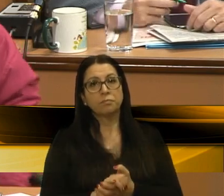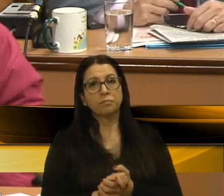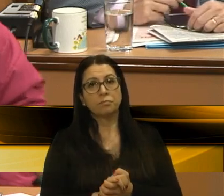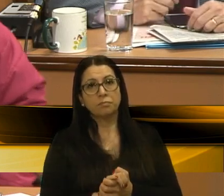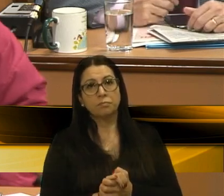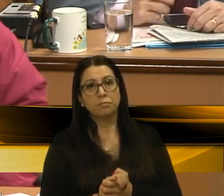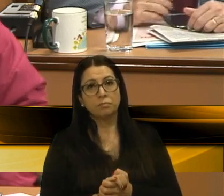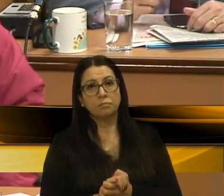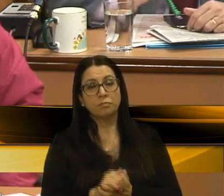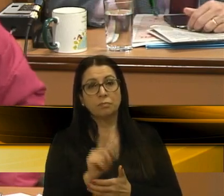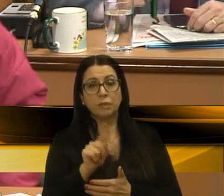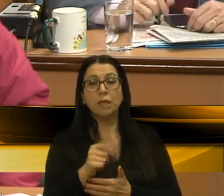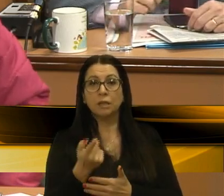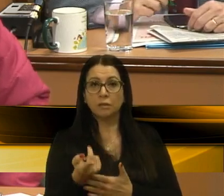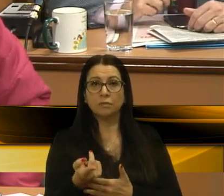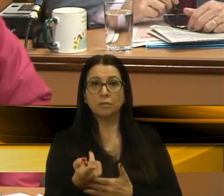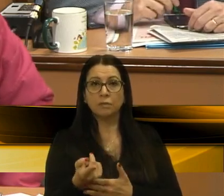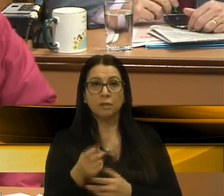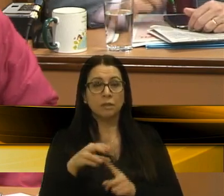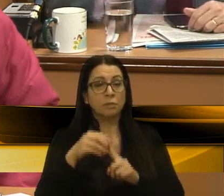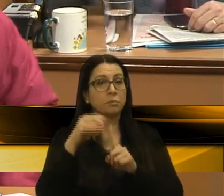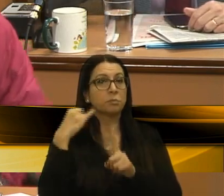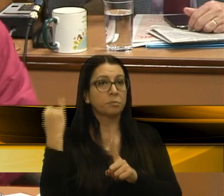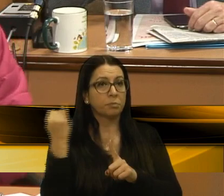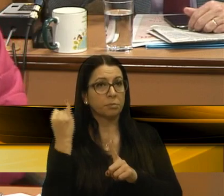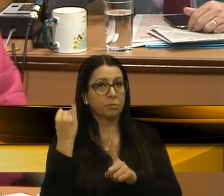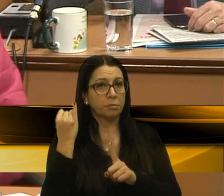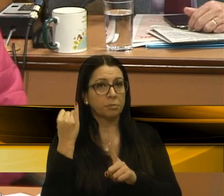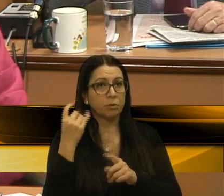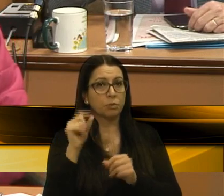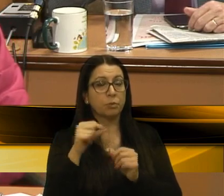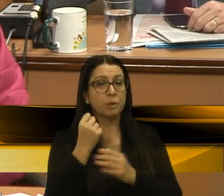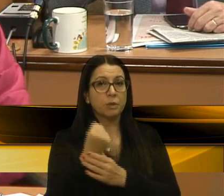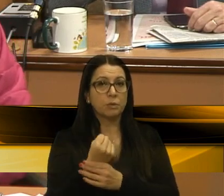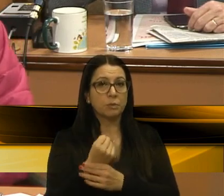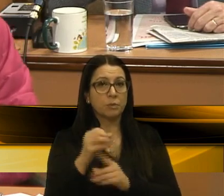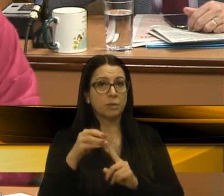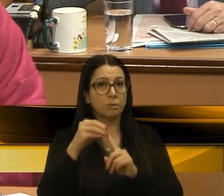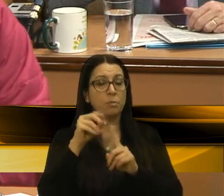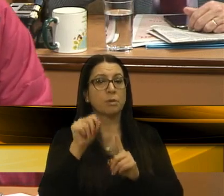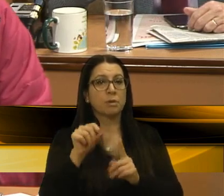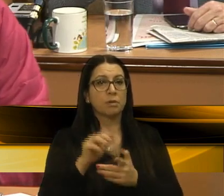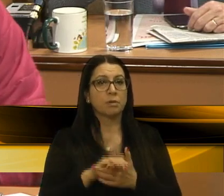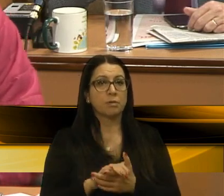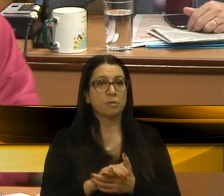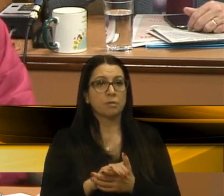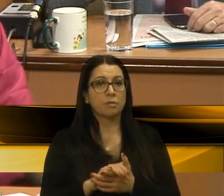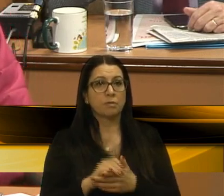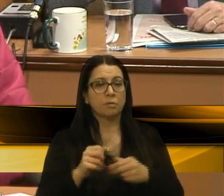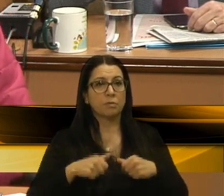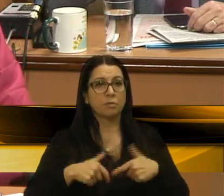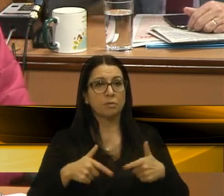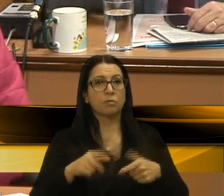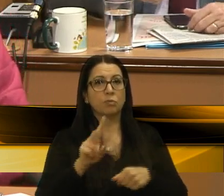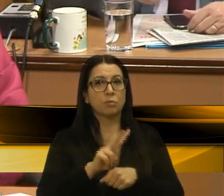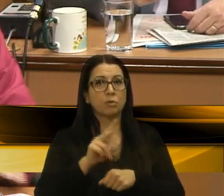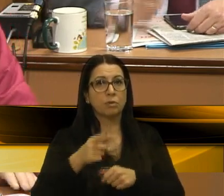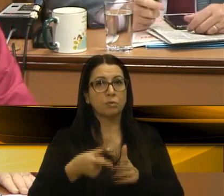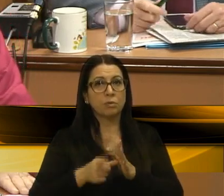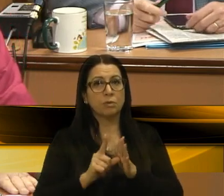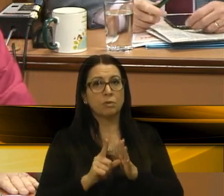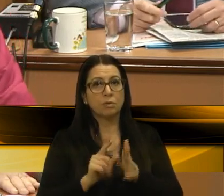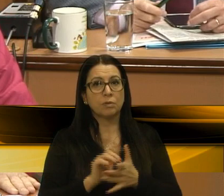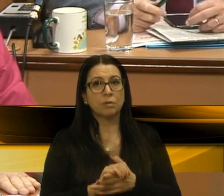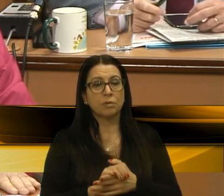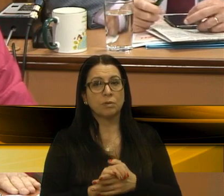ela é fundamental na engrenagem de segurança, principalmente no que tange as ações de prevenção às